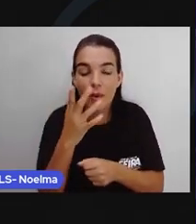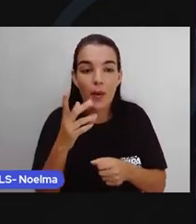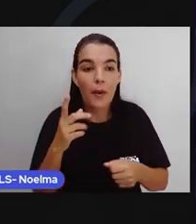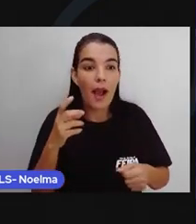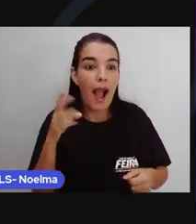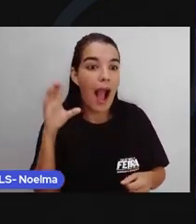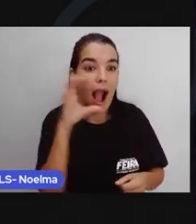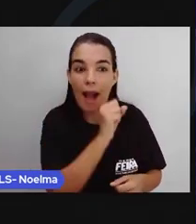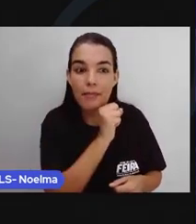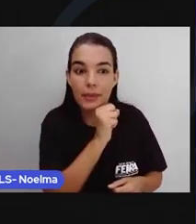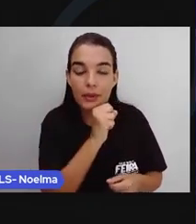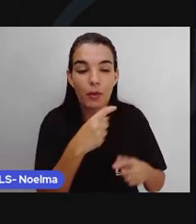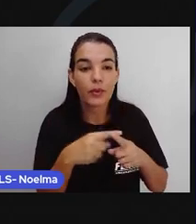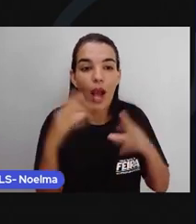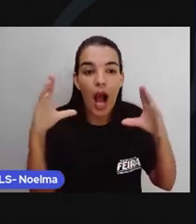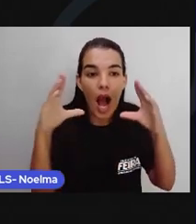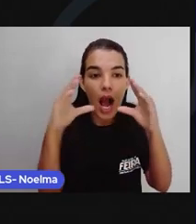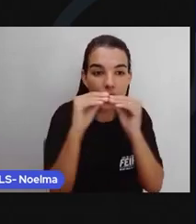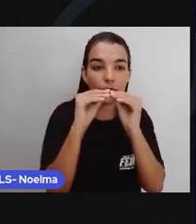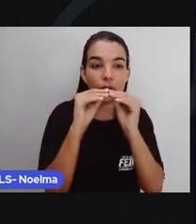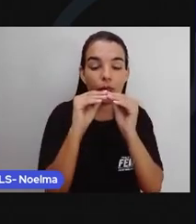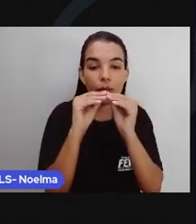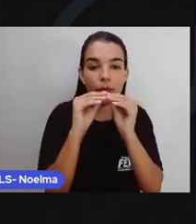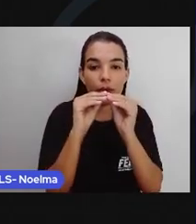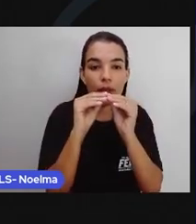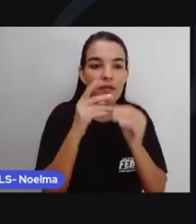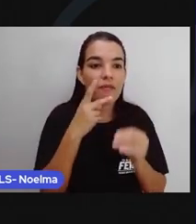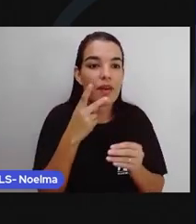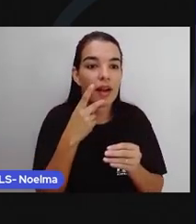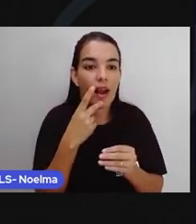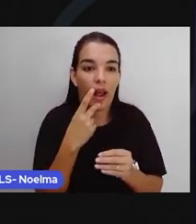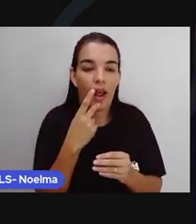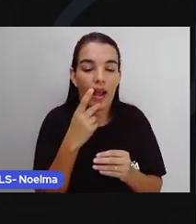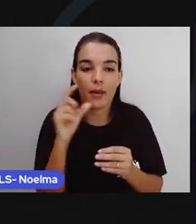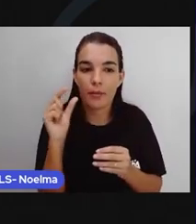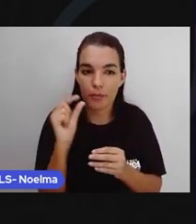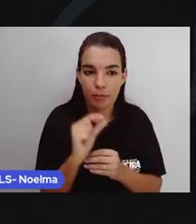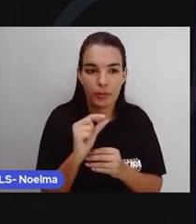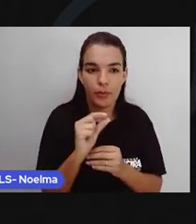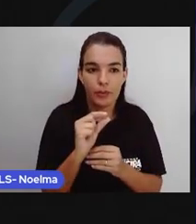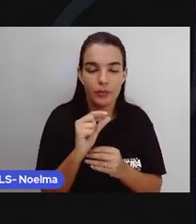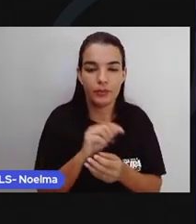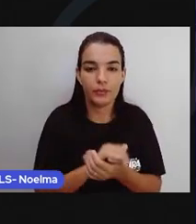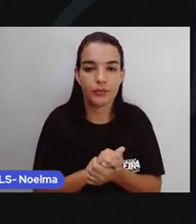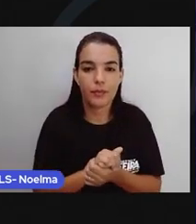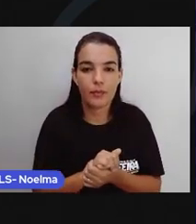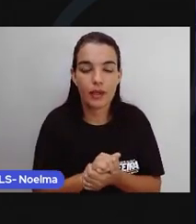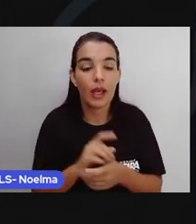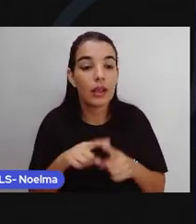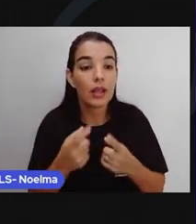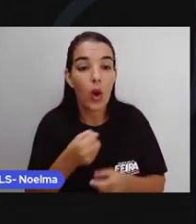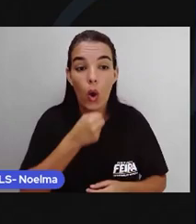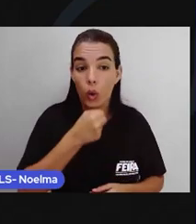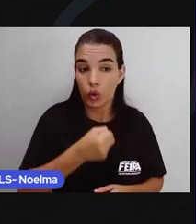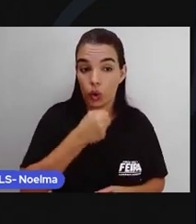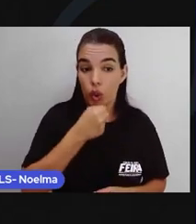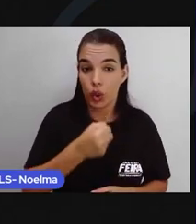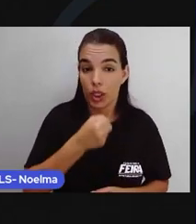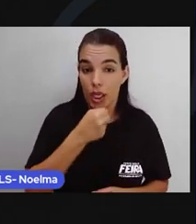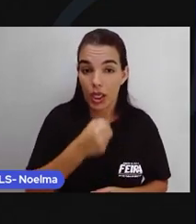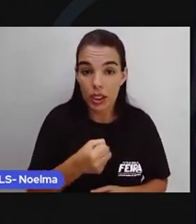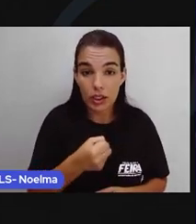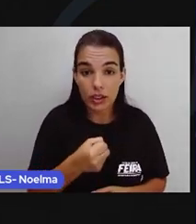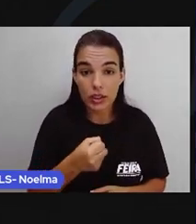consiga resumir aquilo que ele quer dizer e possa ser o mais claro possível para leitor. O jornalista tem como um dos seus